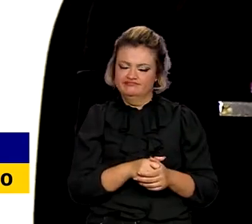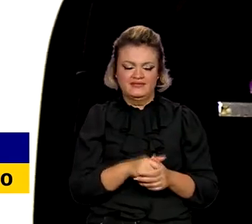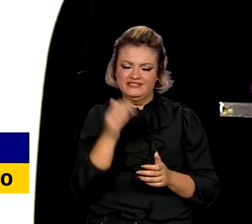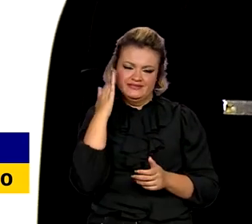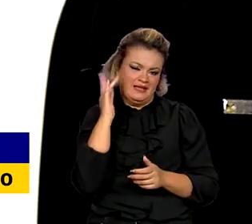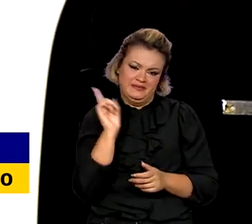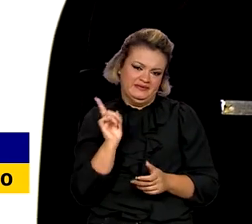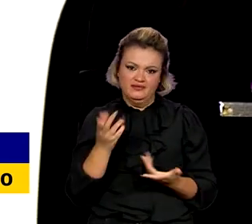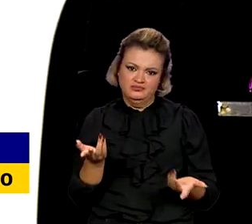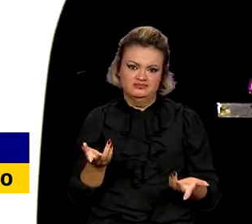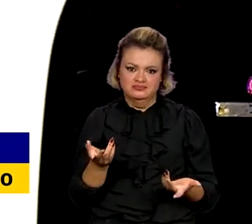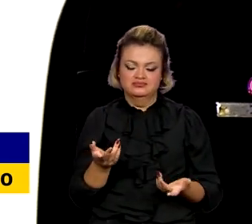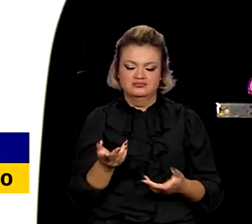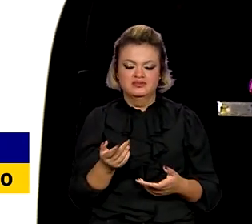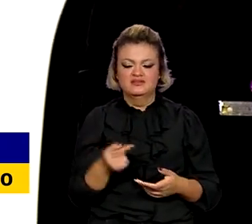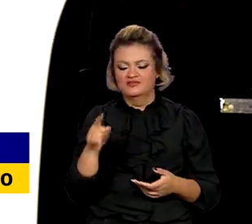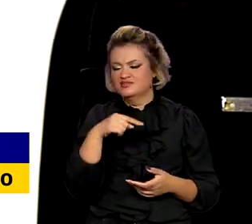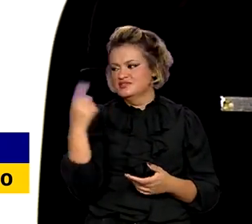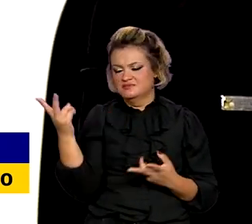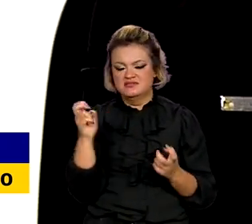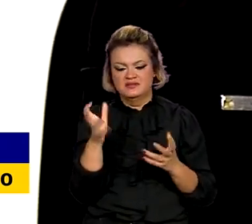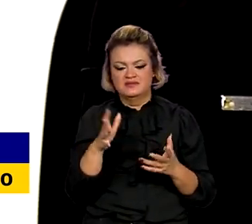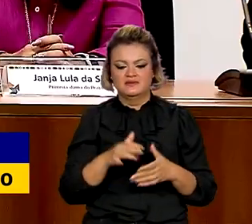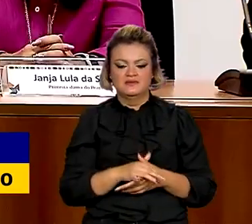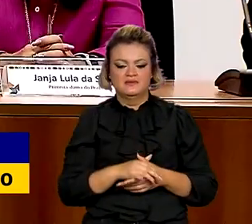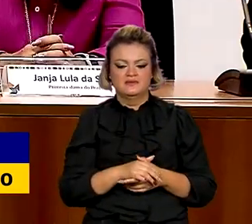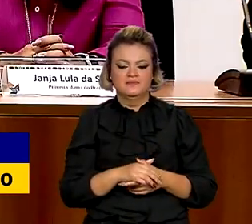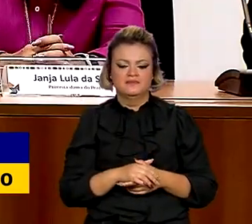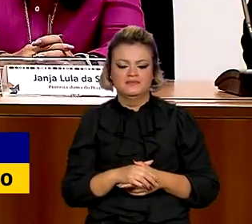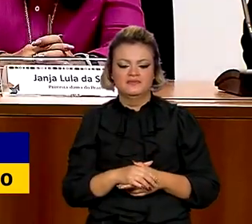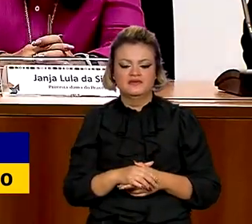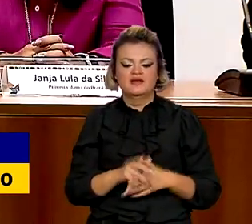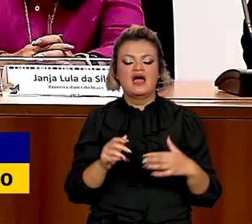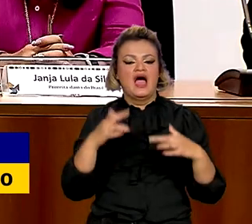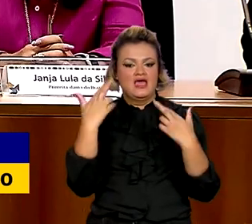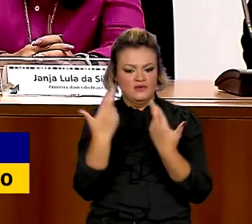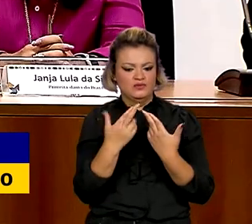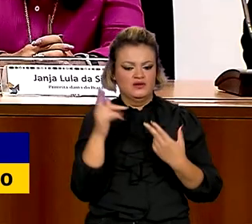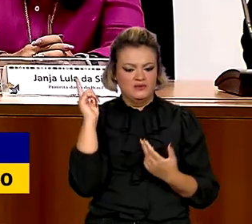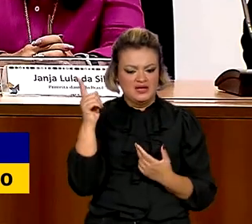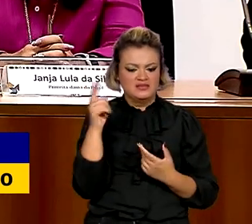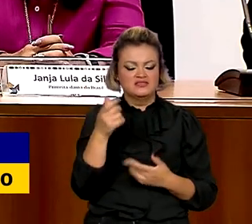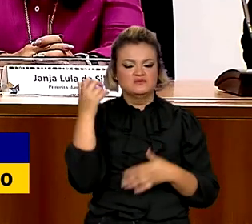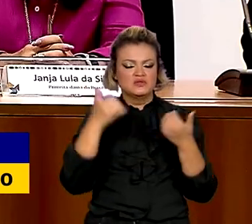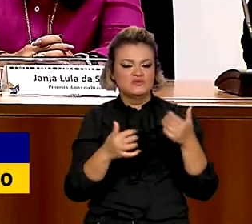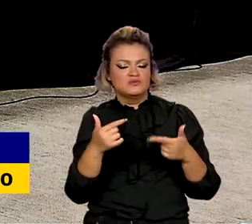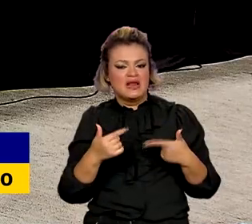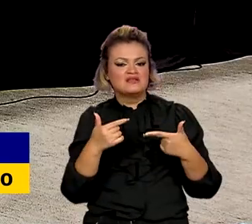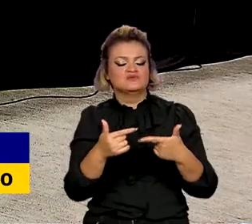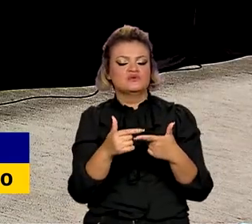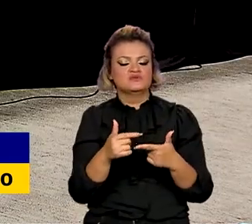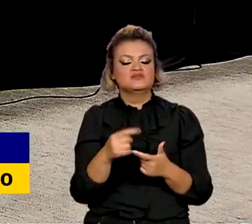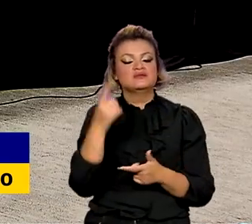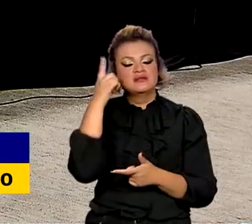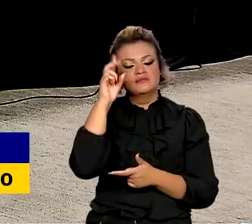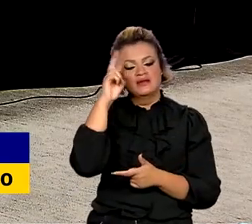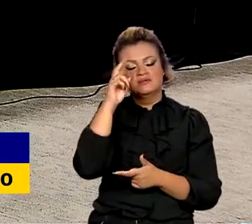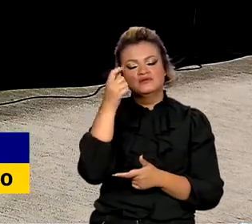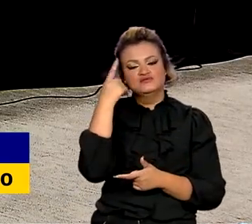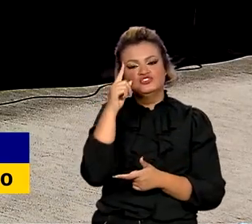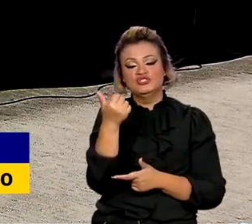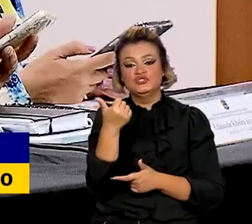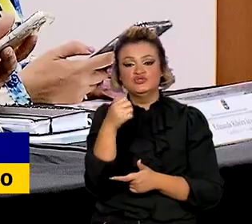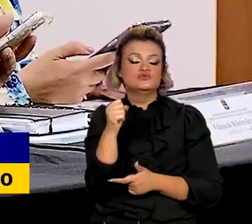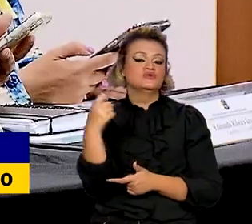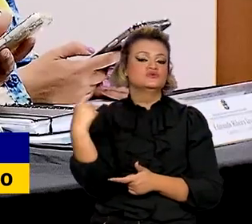quem tem o mínimo de entendimento sabe isso. A reunião do Conanda também discutiu ações para o 18 de maio, Dia